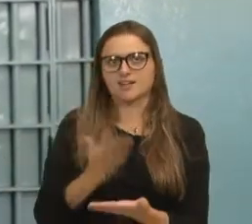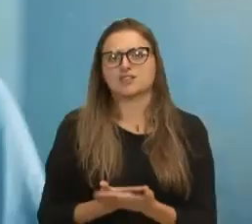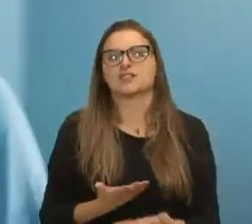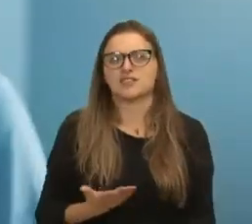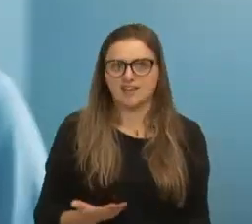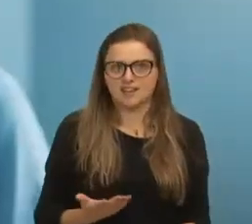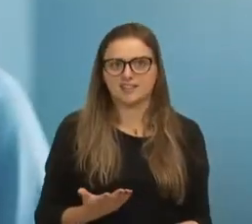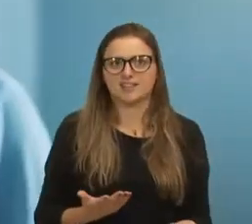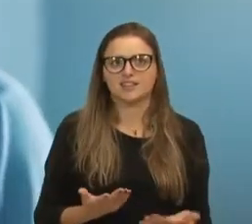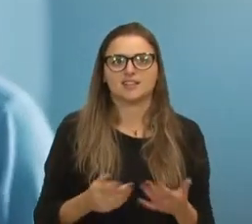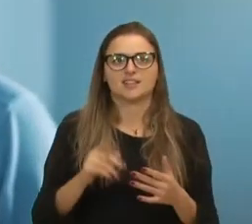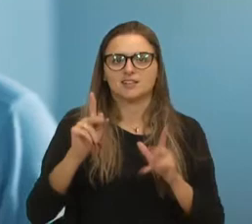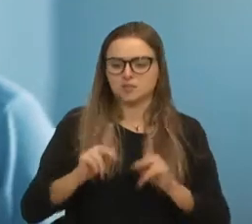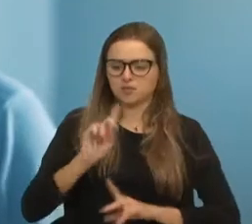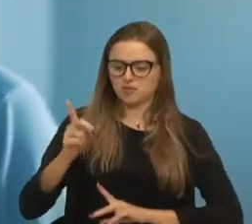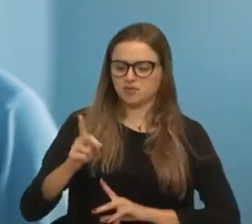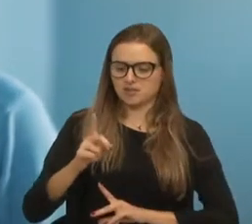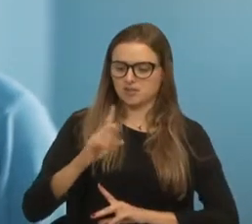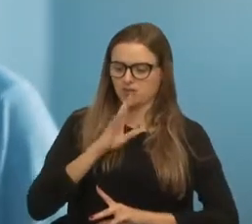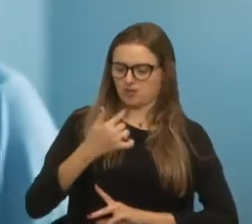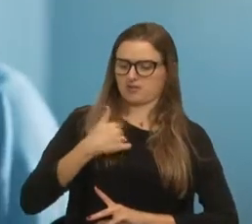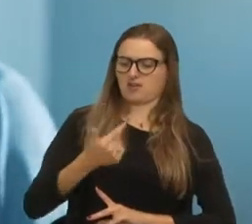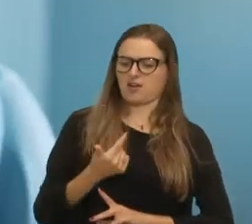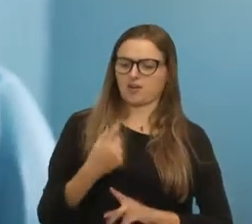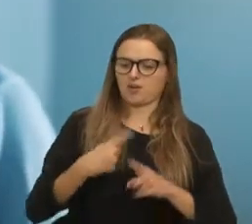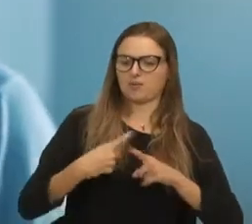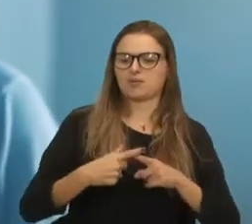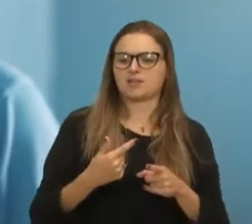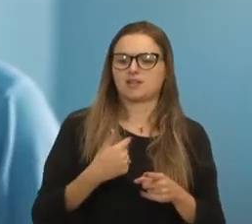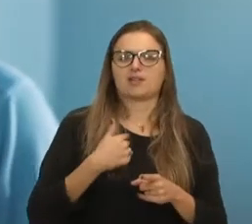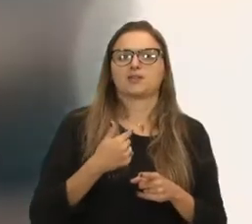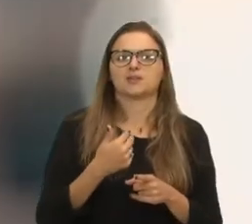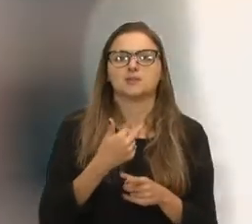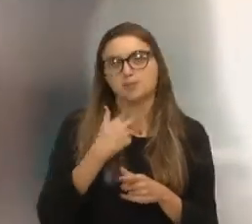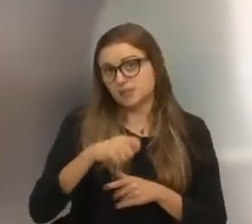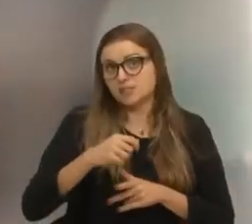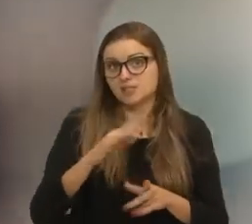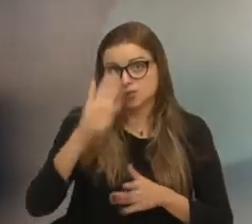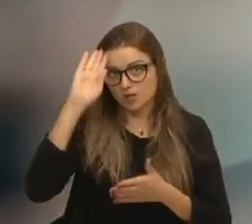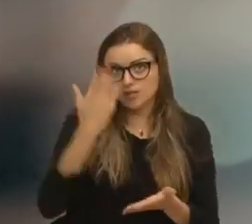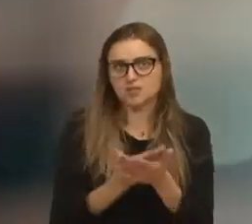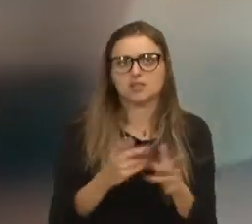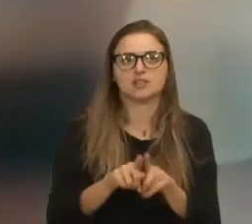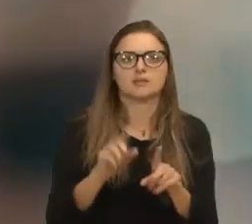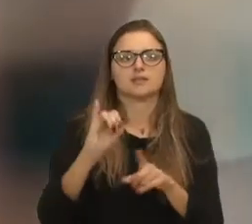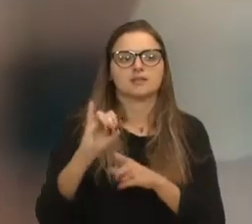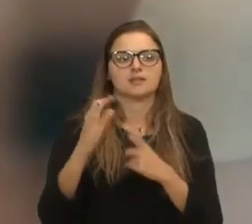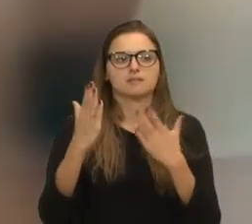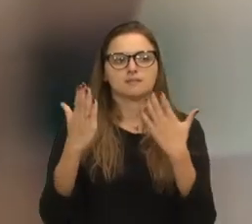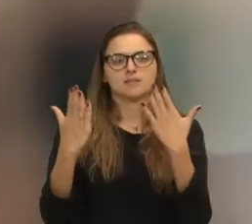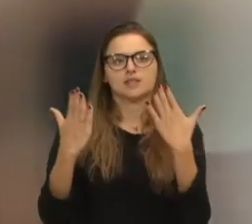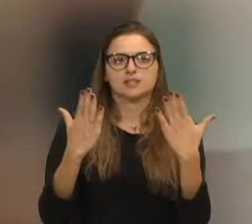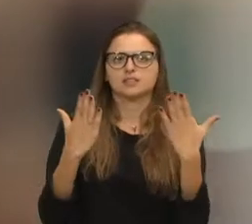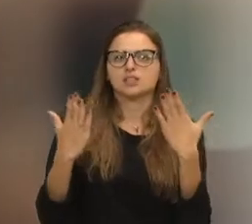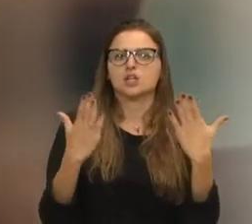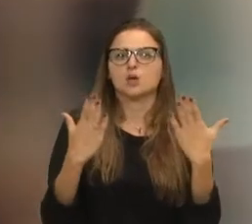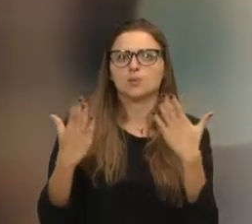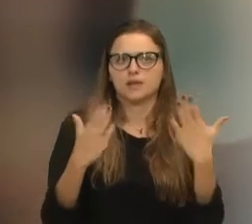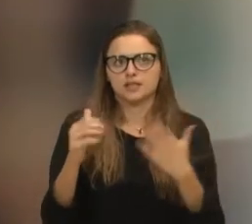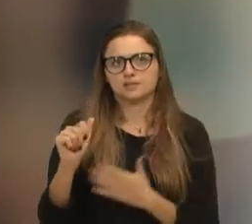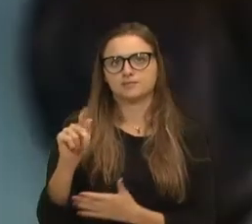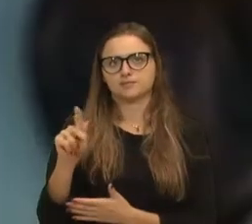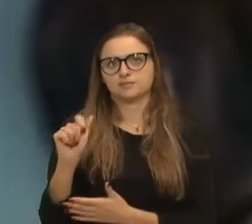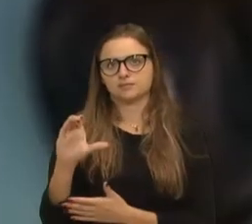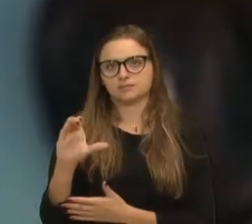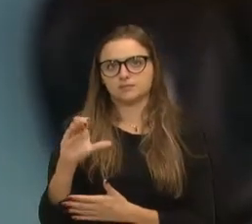não, esse povo nem me conhece, você está confiando em mim? Por que eu não posso dar um voto também nisso? Faz uma comparação do sistema comum para a PAC, não tem.